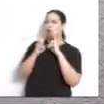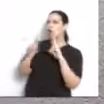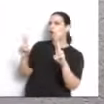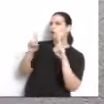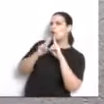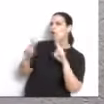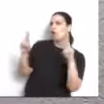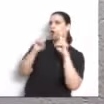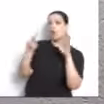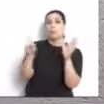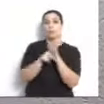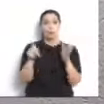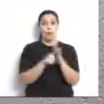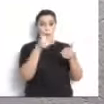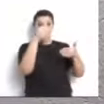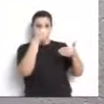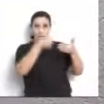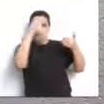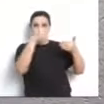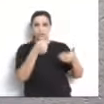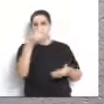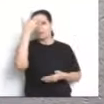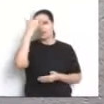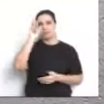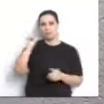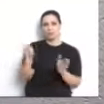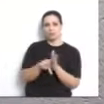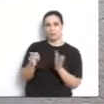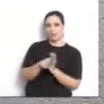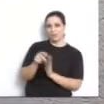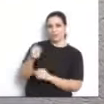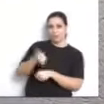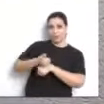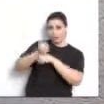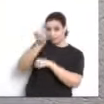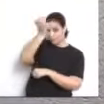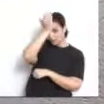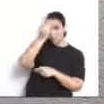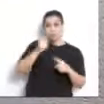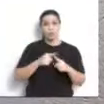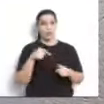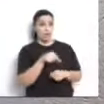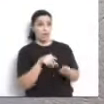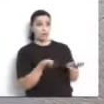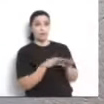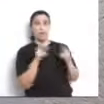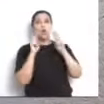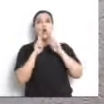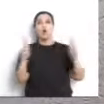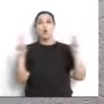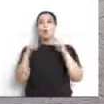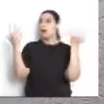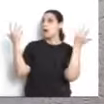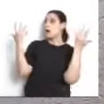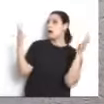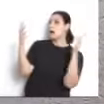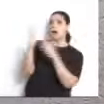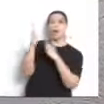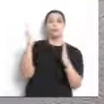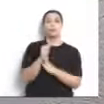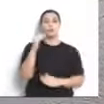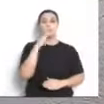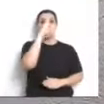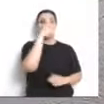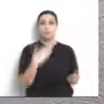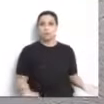pedágio, na verdade, estavam desavisados, meu líder, o Sembacre. Porque, ao mesmo tempo que vaiaram, aplaudiram o nosso presidente